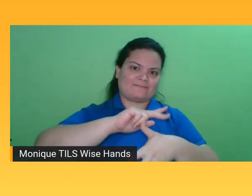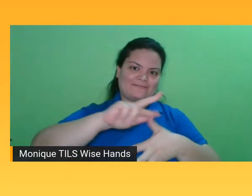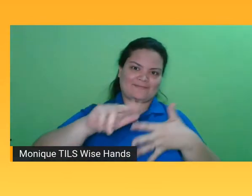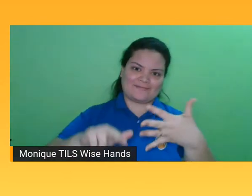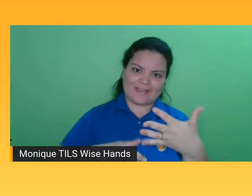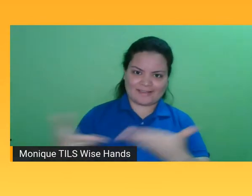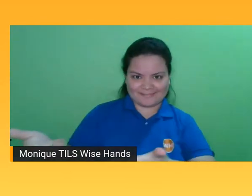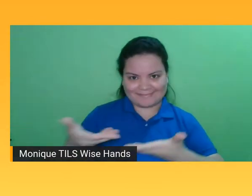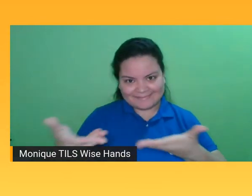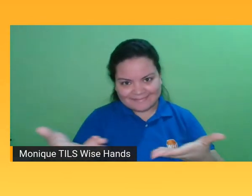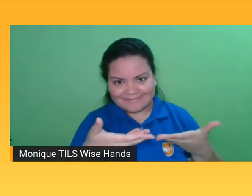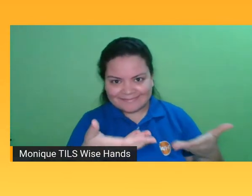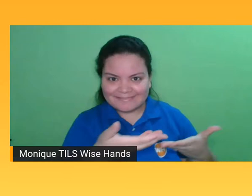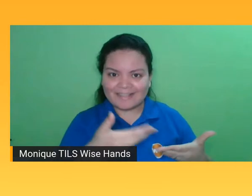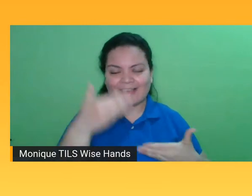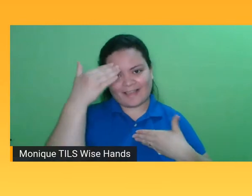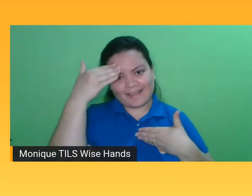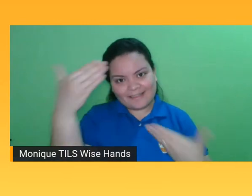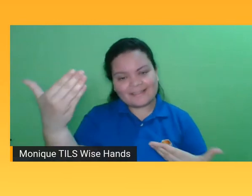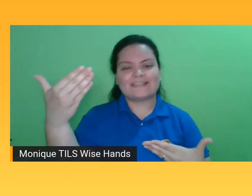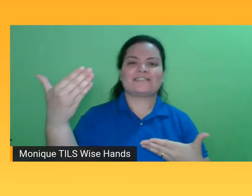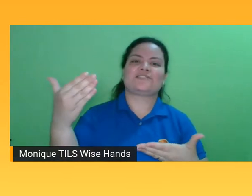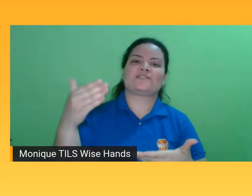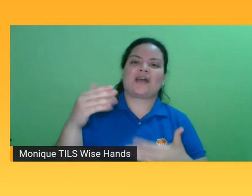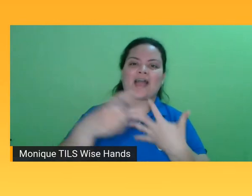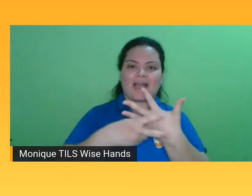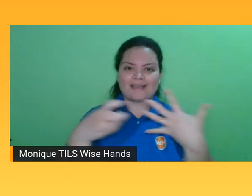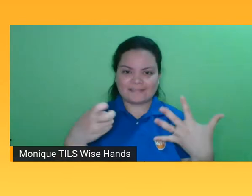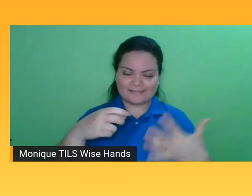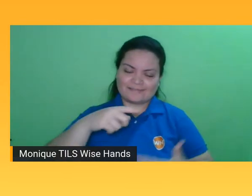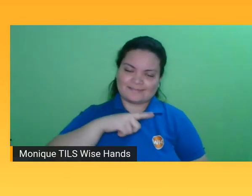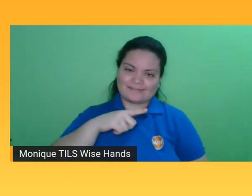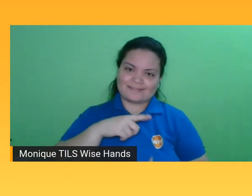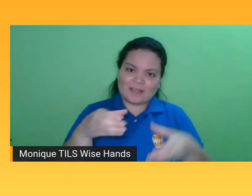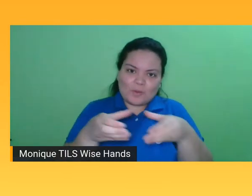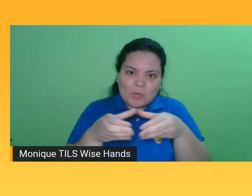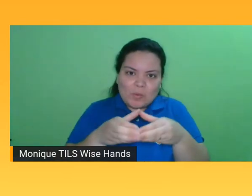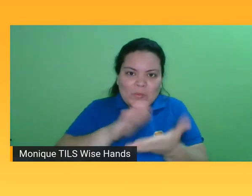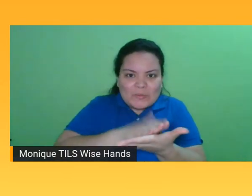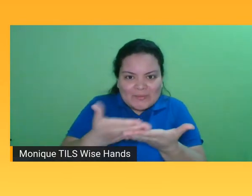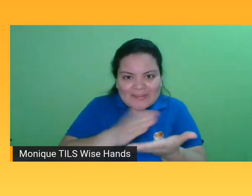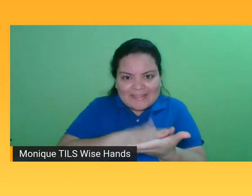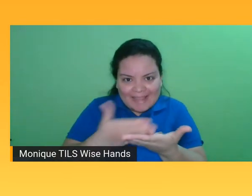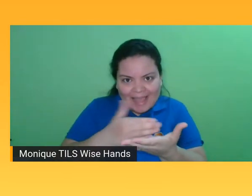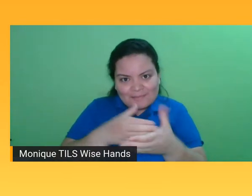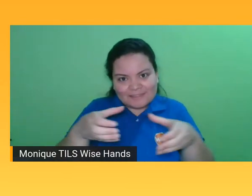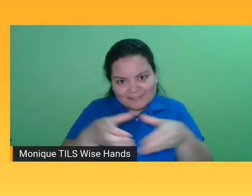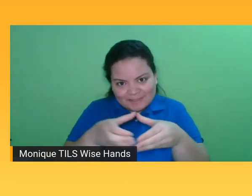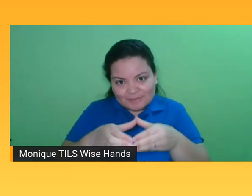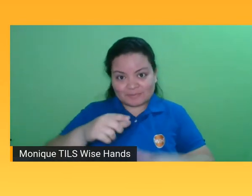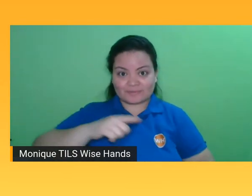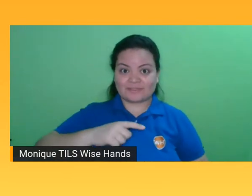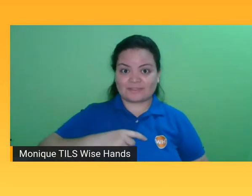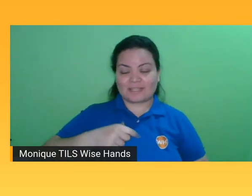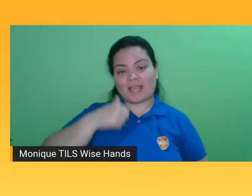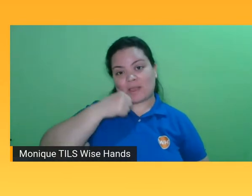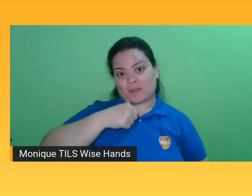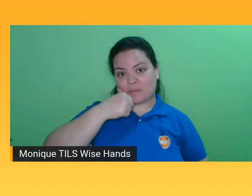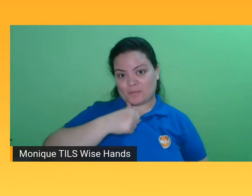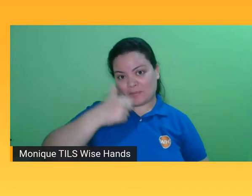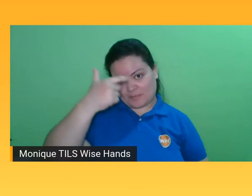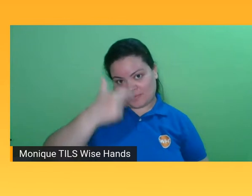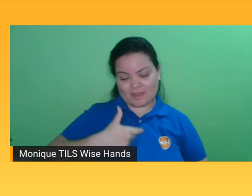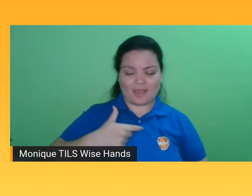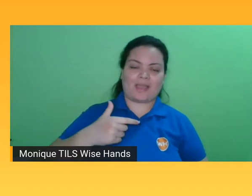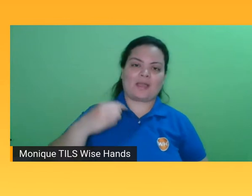Eyes Hands que forneceu o serviço aqui dos intérpretes da equipe deles, né, a gente vai estar aqui com a Monique, que está aqui no momento,